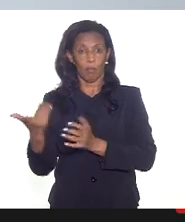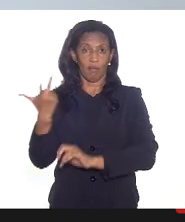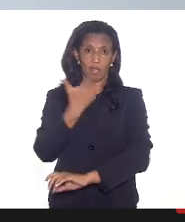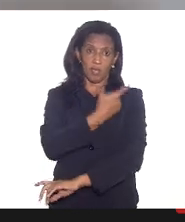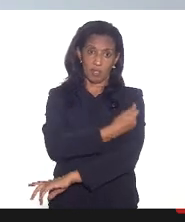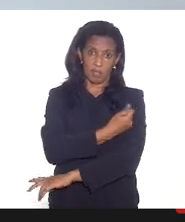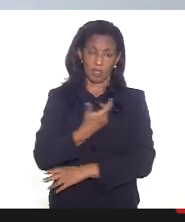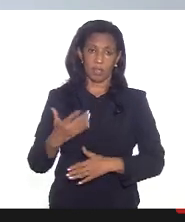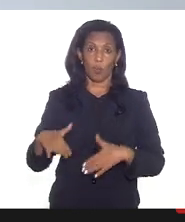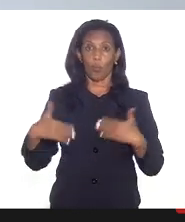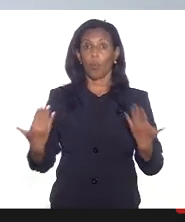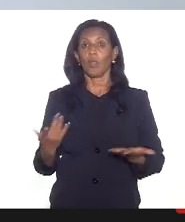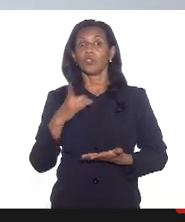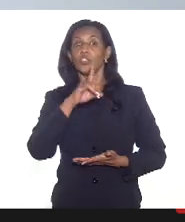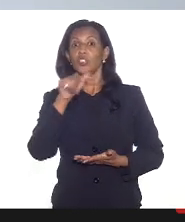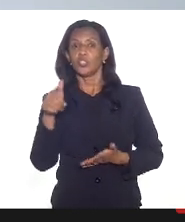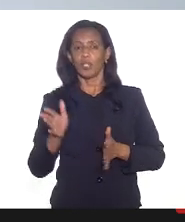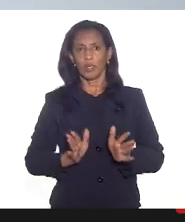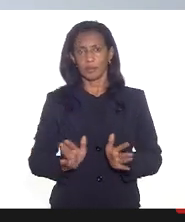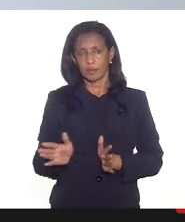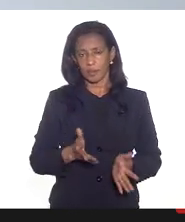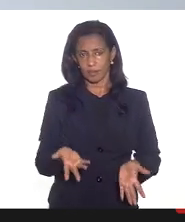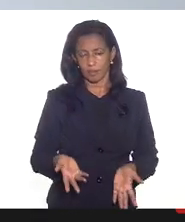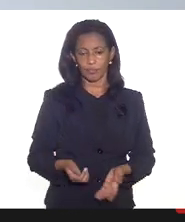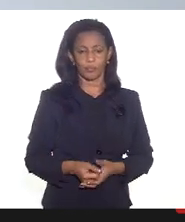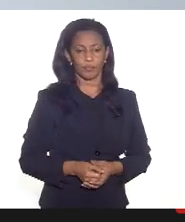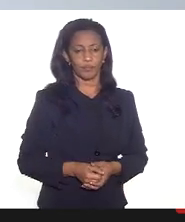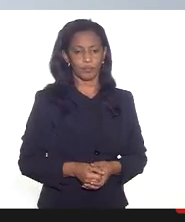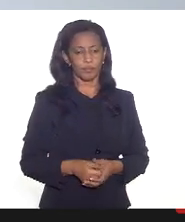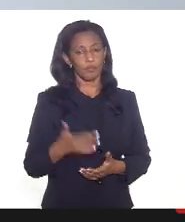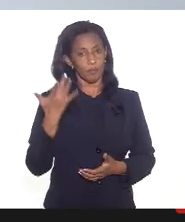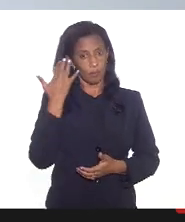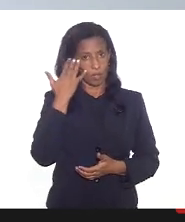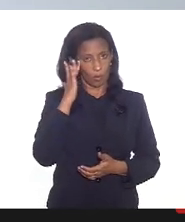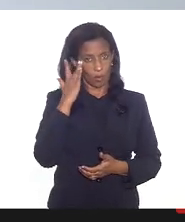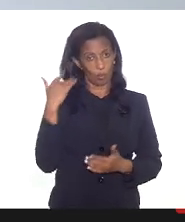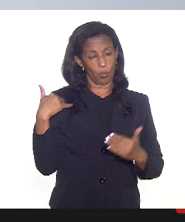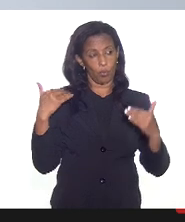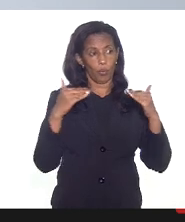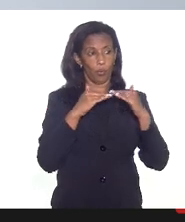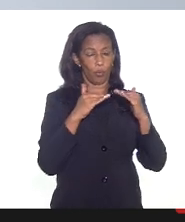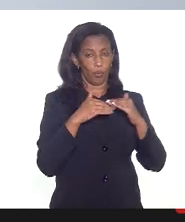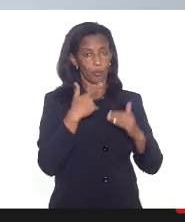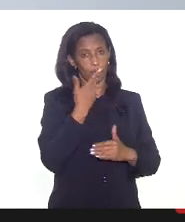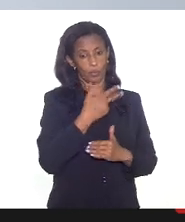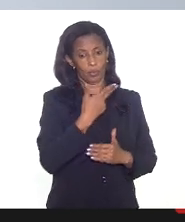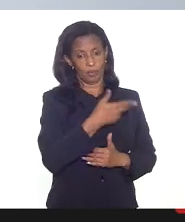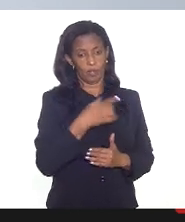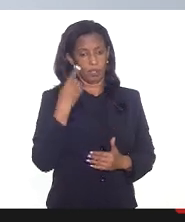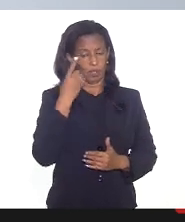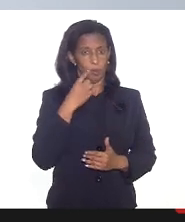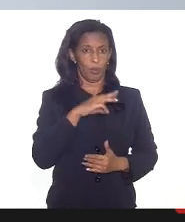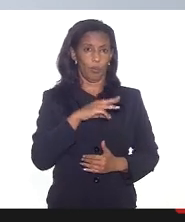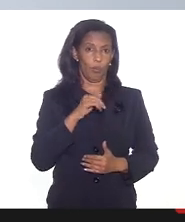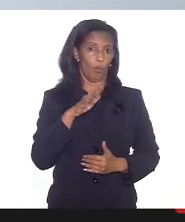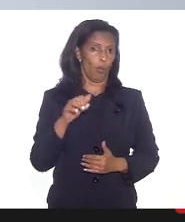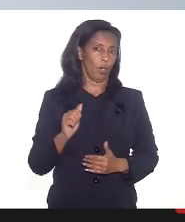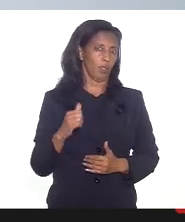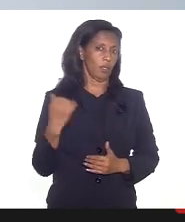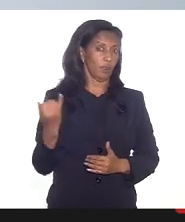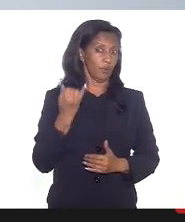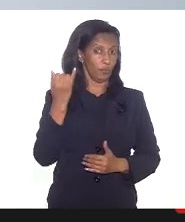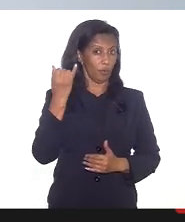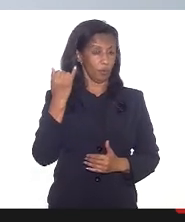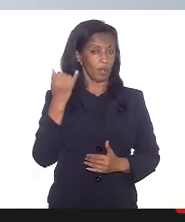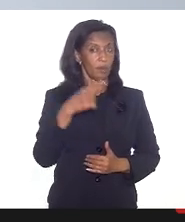vacinação quando que elas vão ter esse acesso então eu acho que e eu concordo com a fala da deputada Mônica da importância da gente